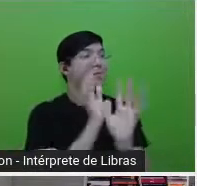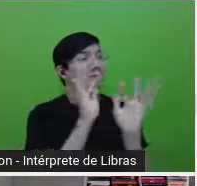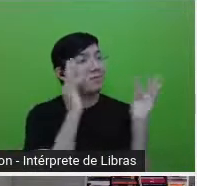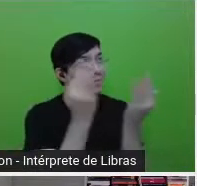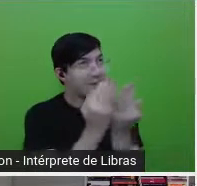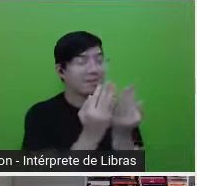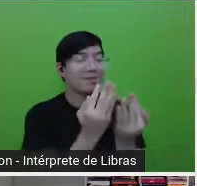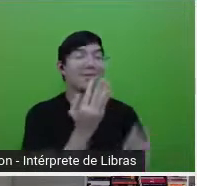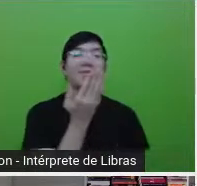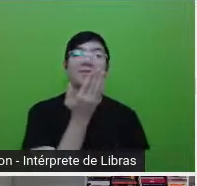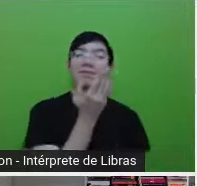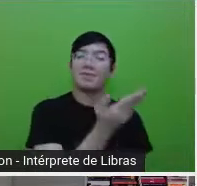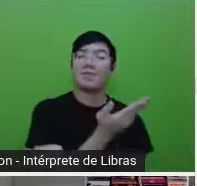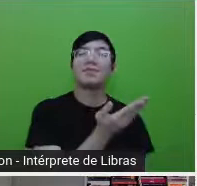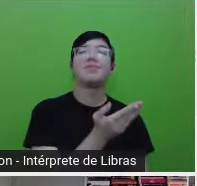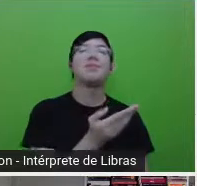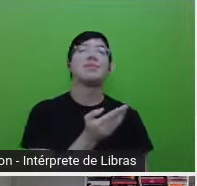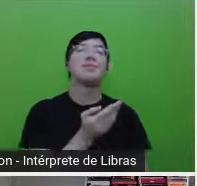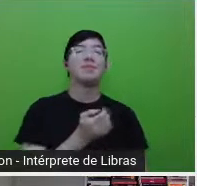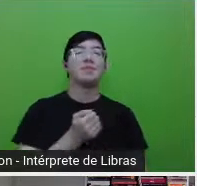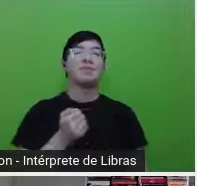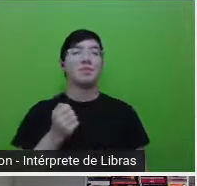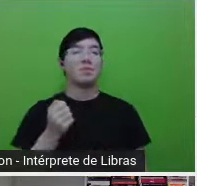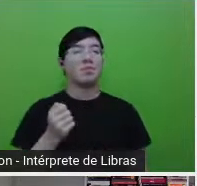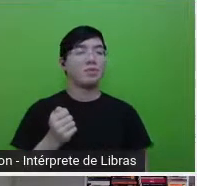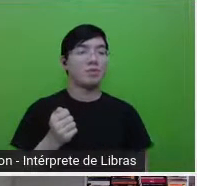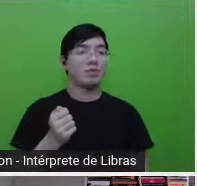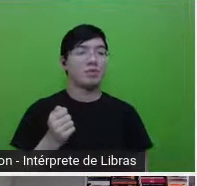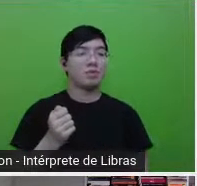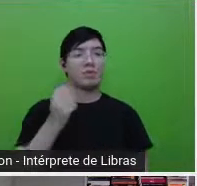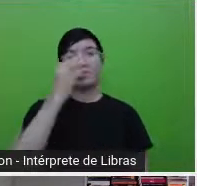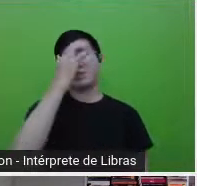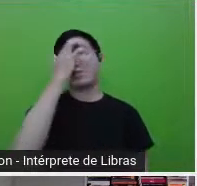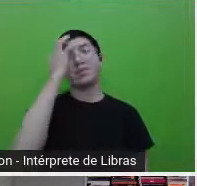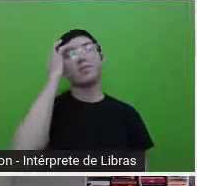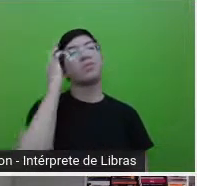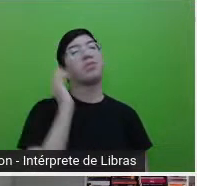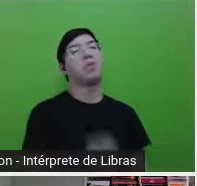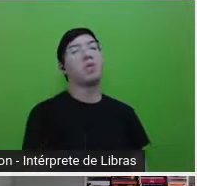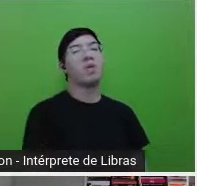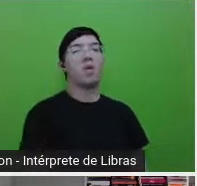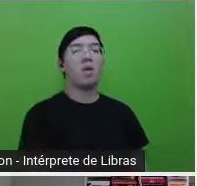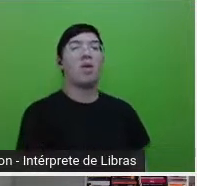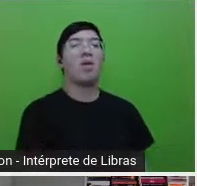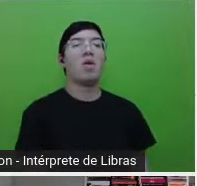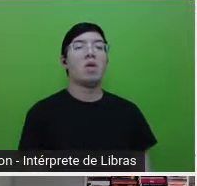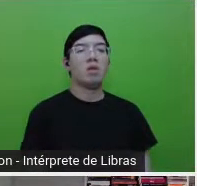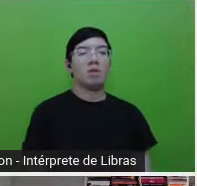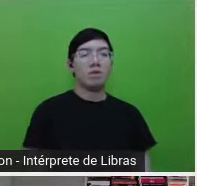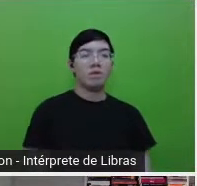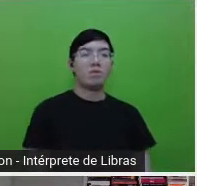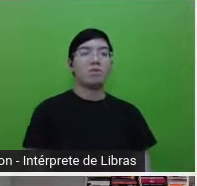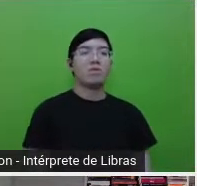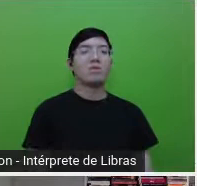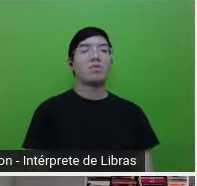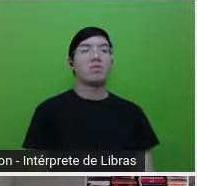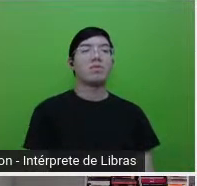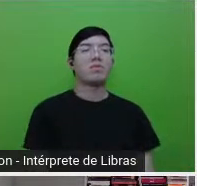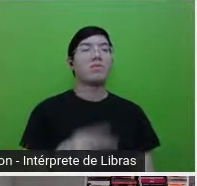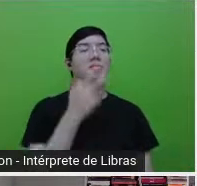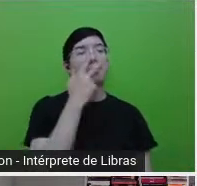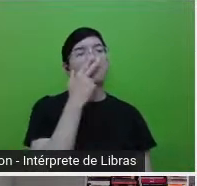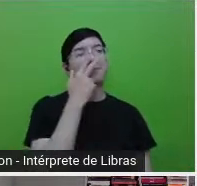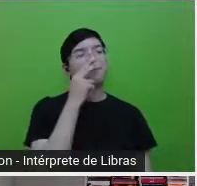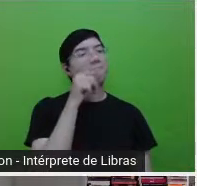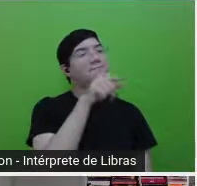que ela percebe que a moça jovem, ela passa uma tranquilidade, como se fosse